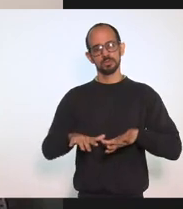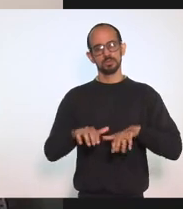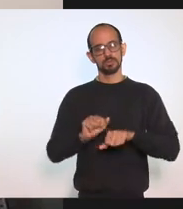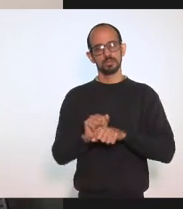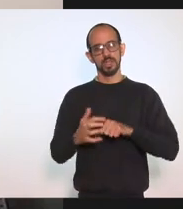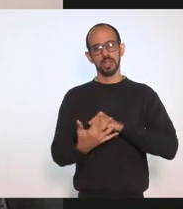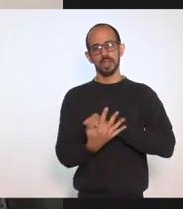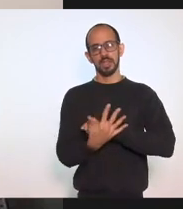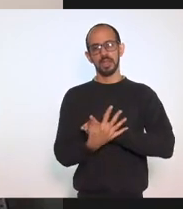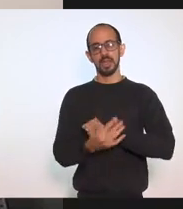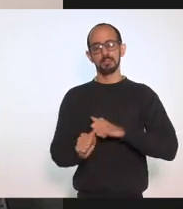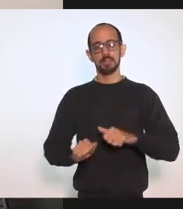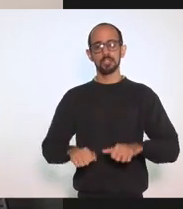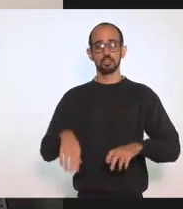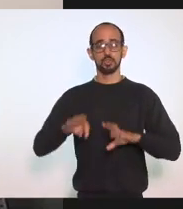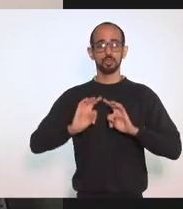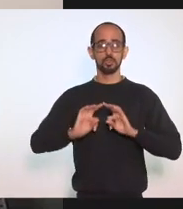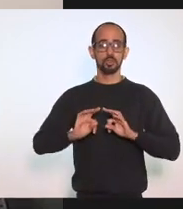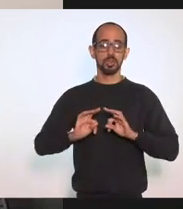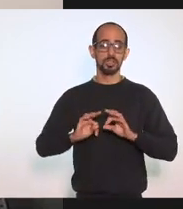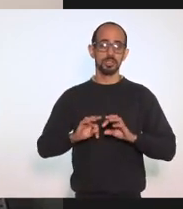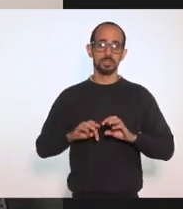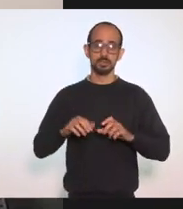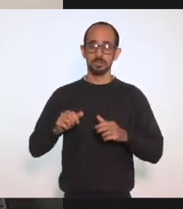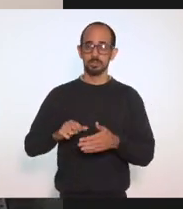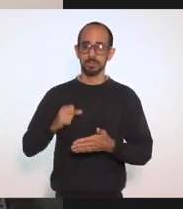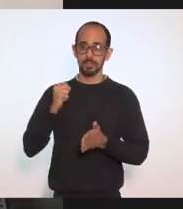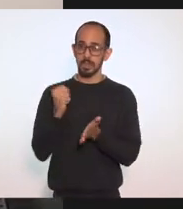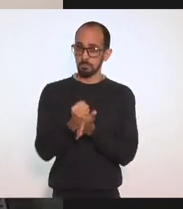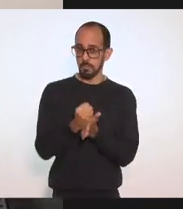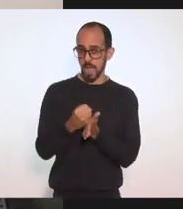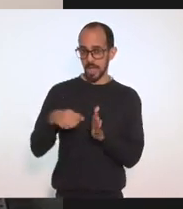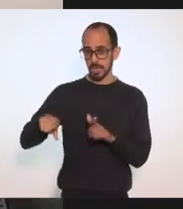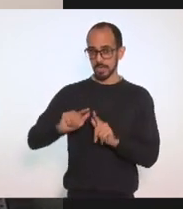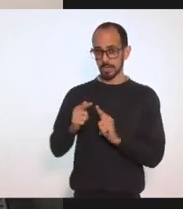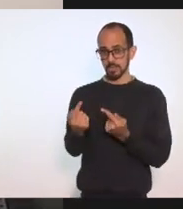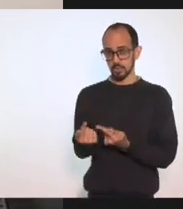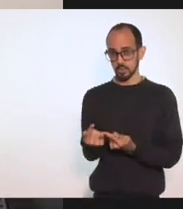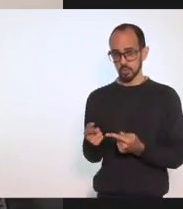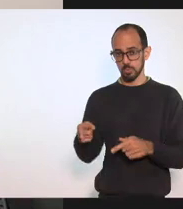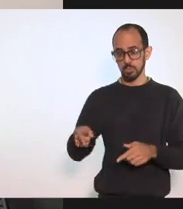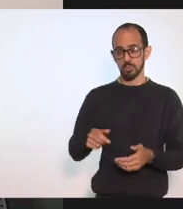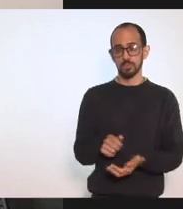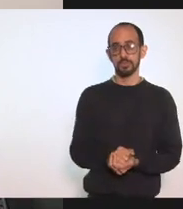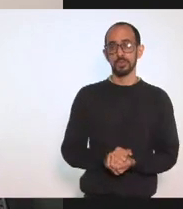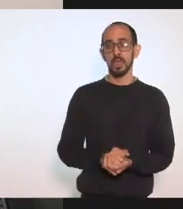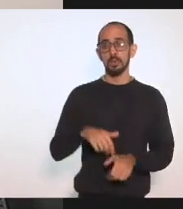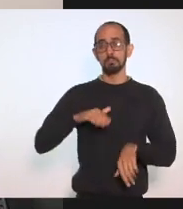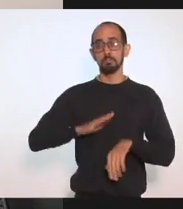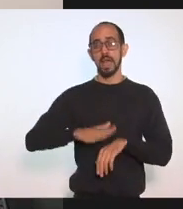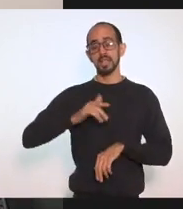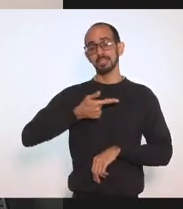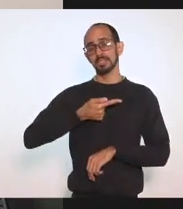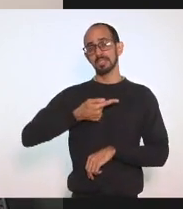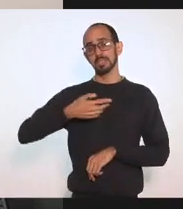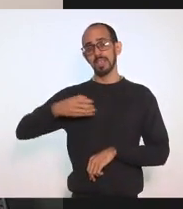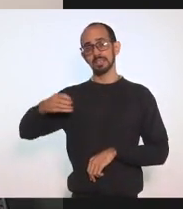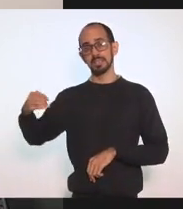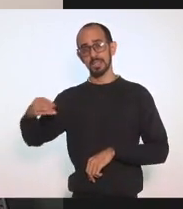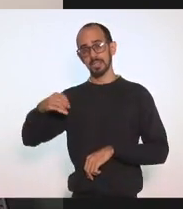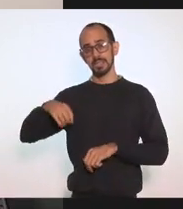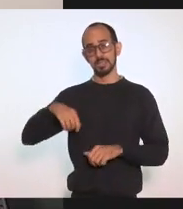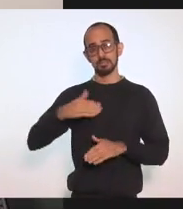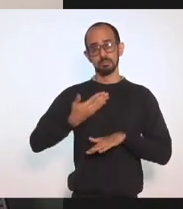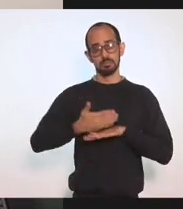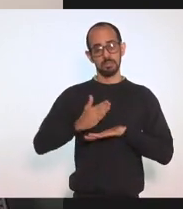E os impactos Sobre este grupo No total Mais de 700 Práticas De todo o